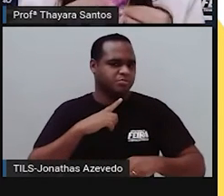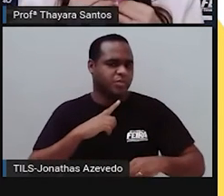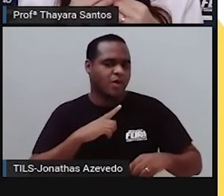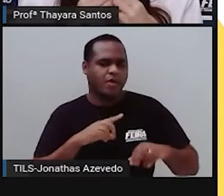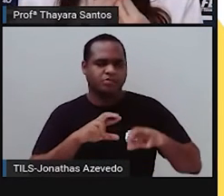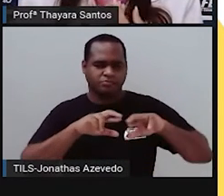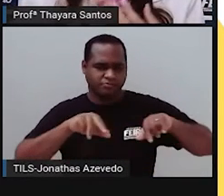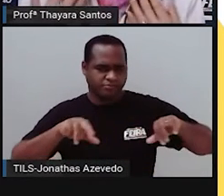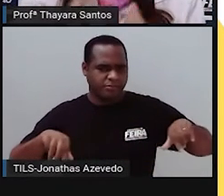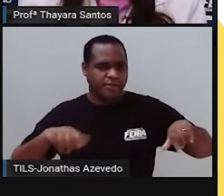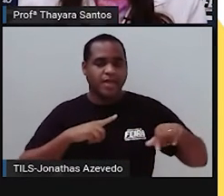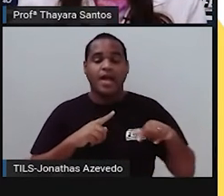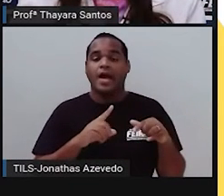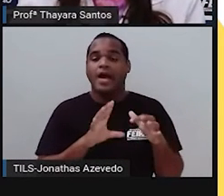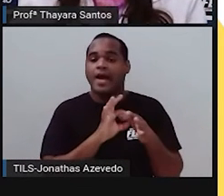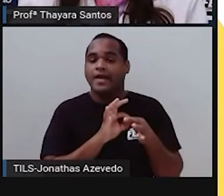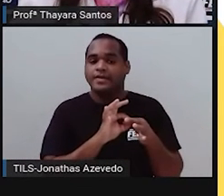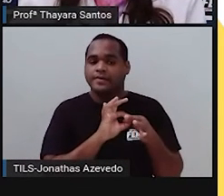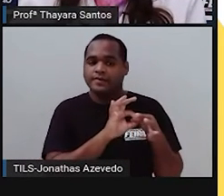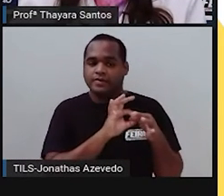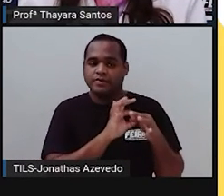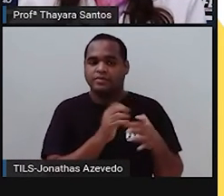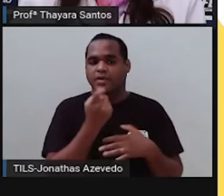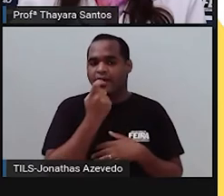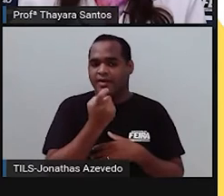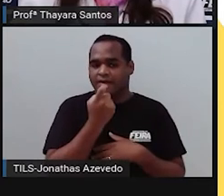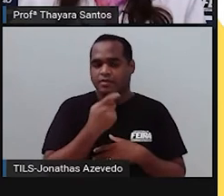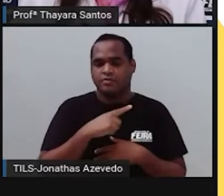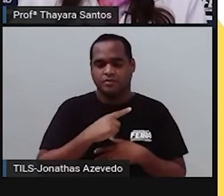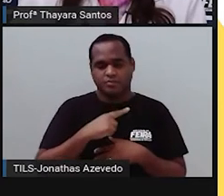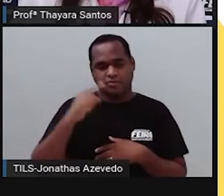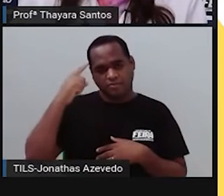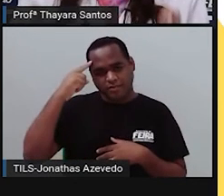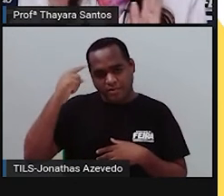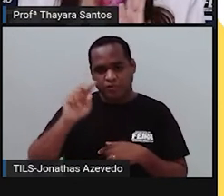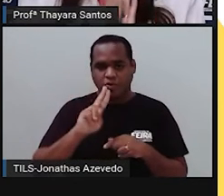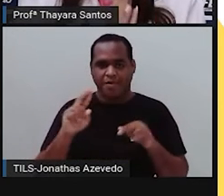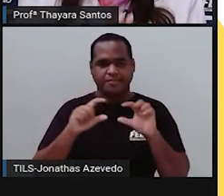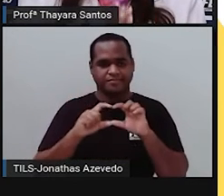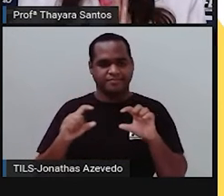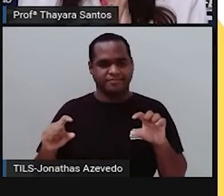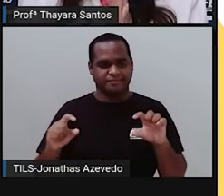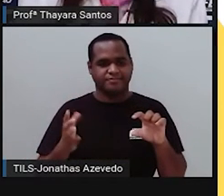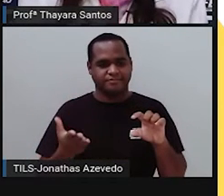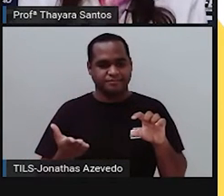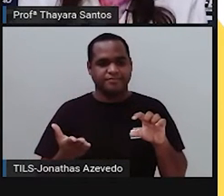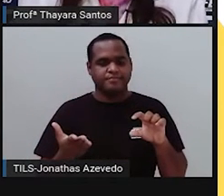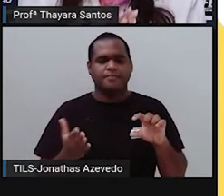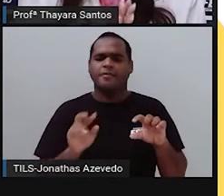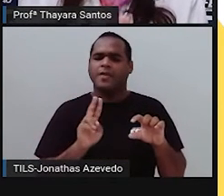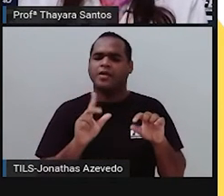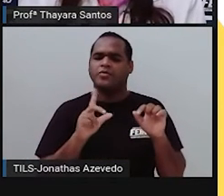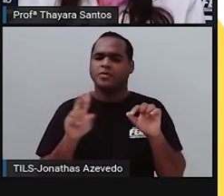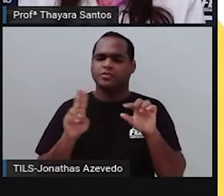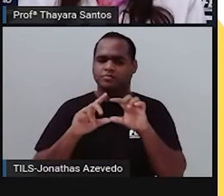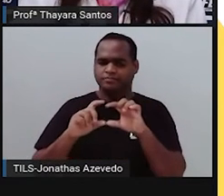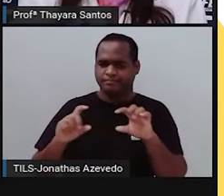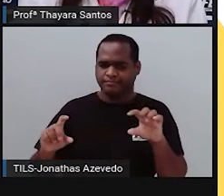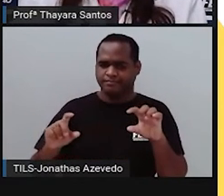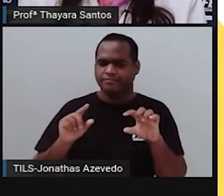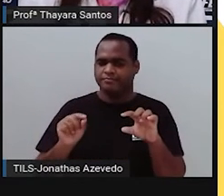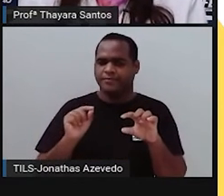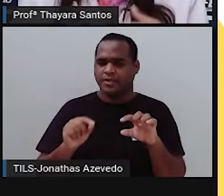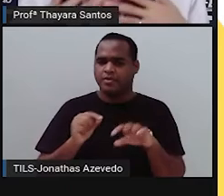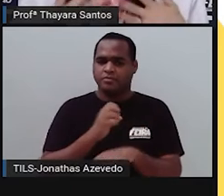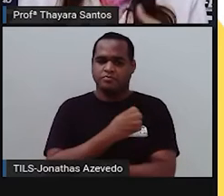Os que estão associados ao esqueleto, ao osso, a gente chama de músculo estriado esquelético. E uma característica do músculo estriado esquelético é que ele tem